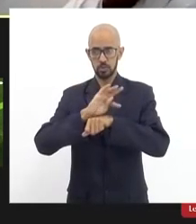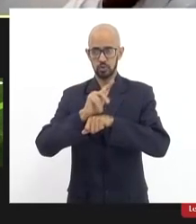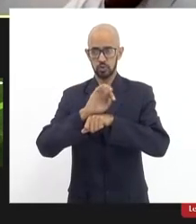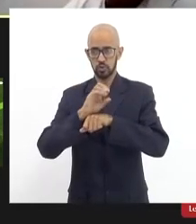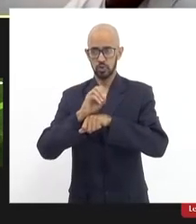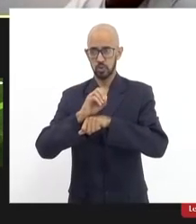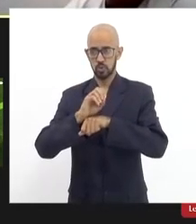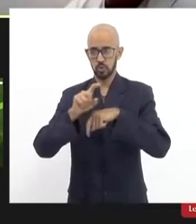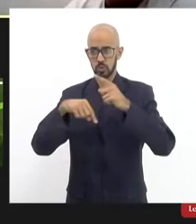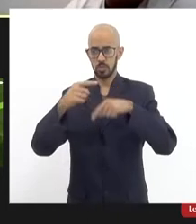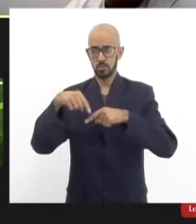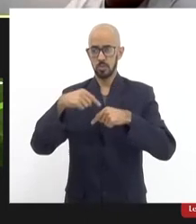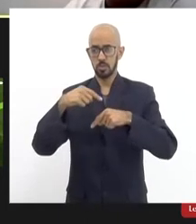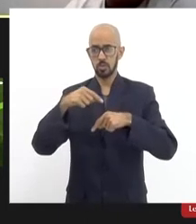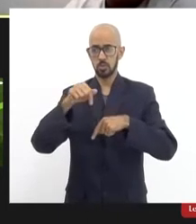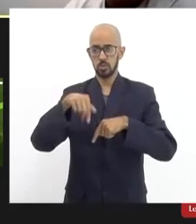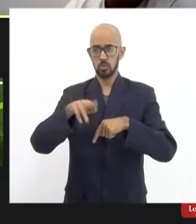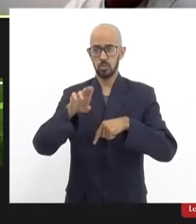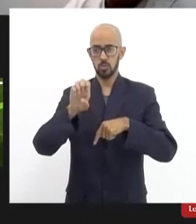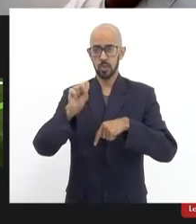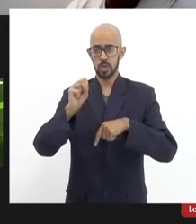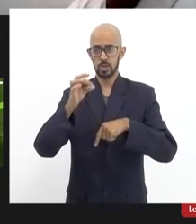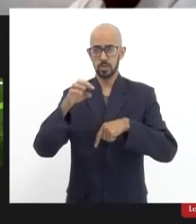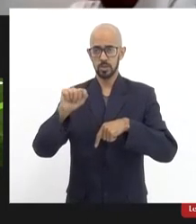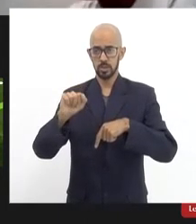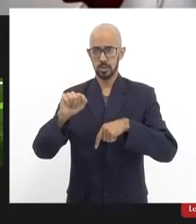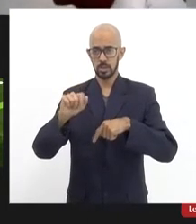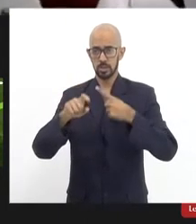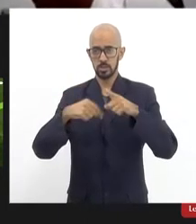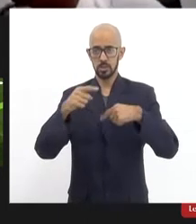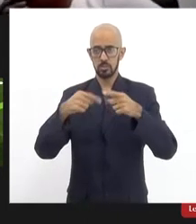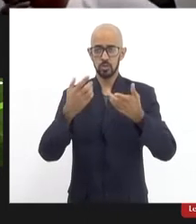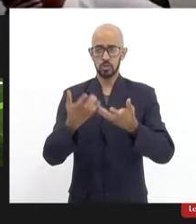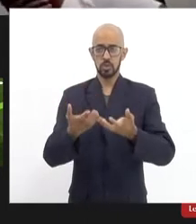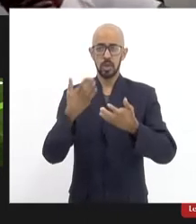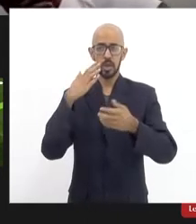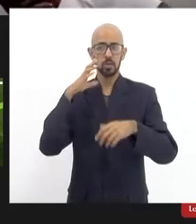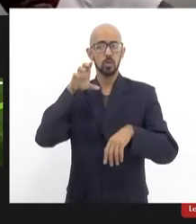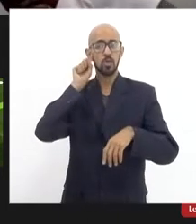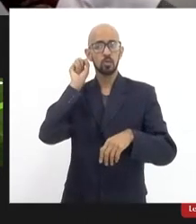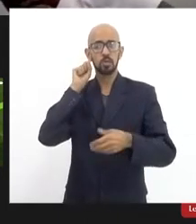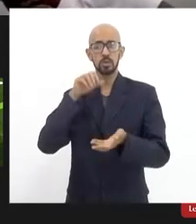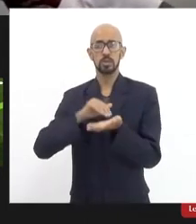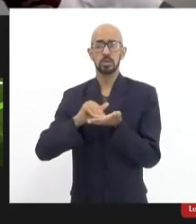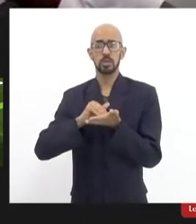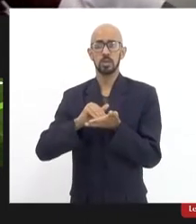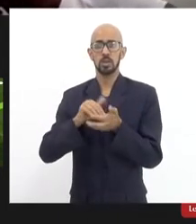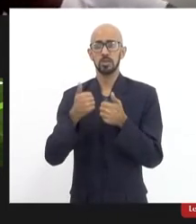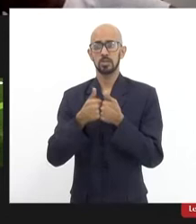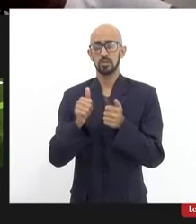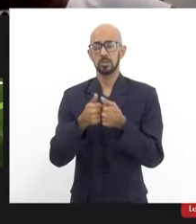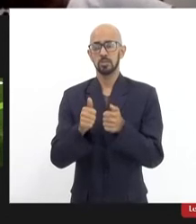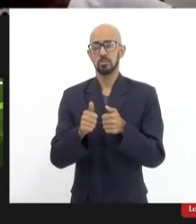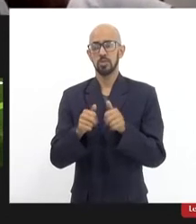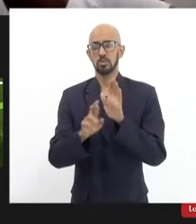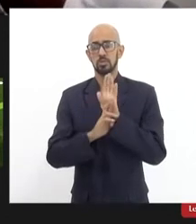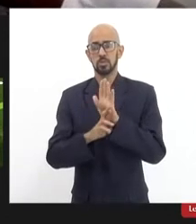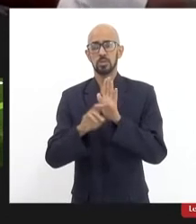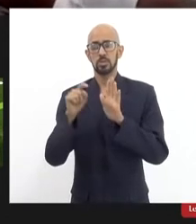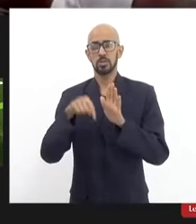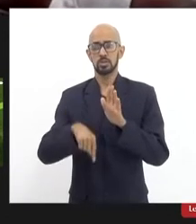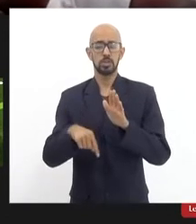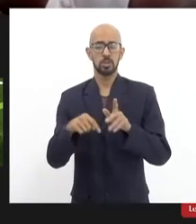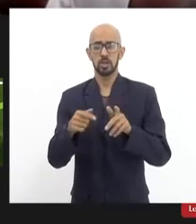Cuesta para concluir e depois eu vou querer já ouvir a Secretaria de Transporte ao seu representante antes de